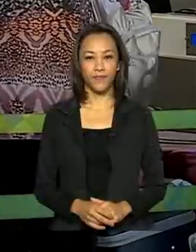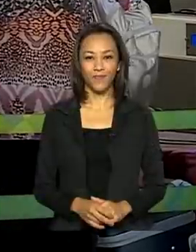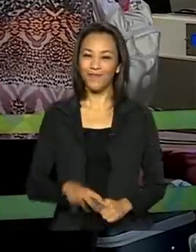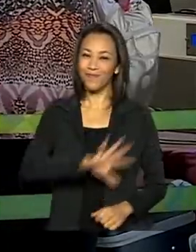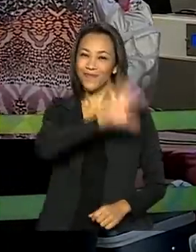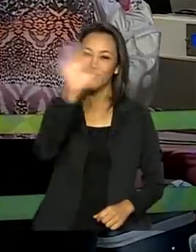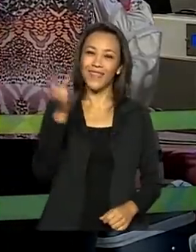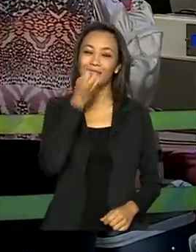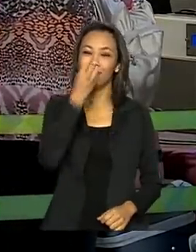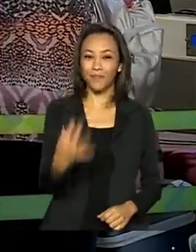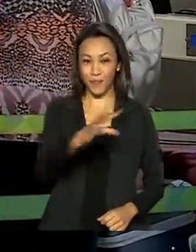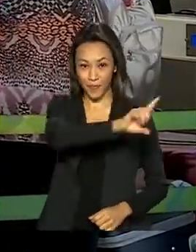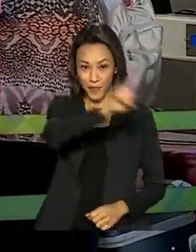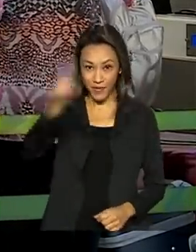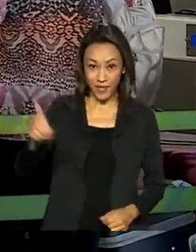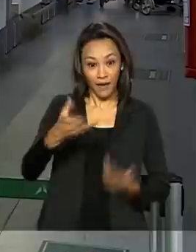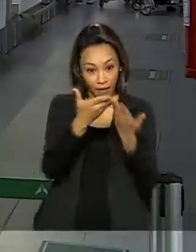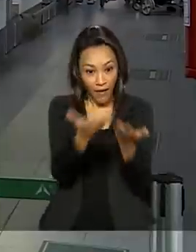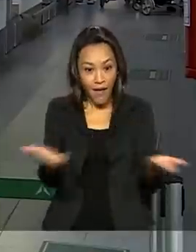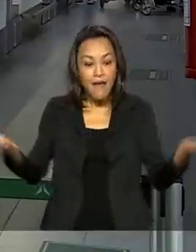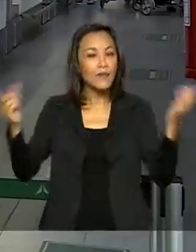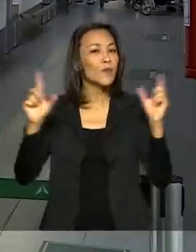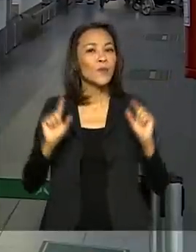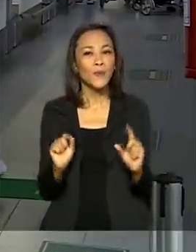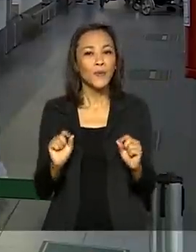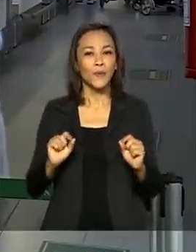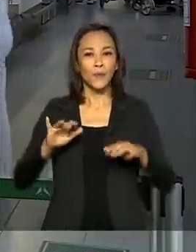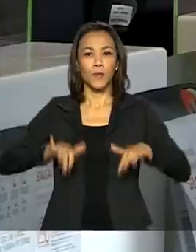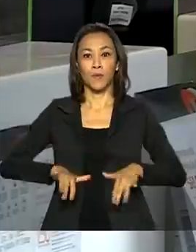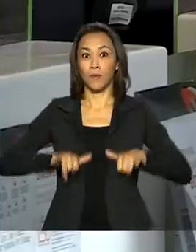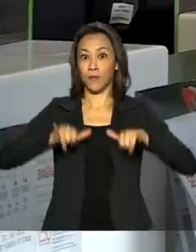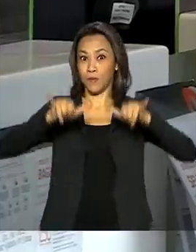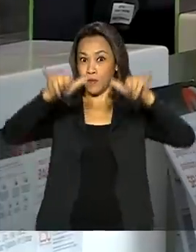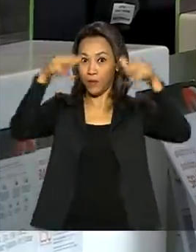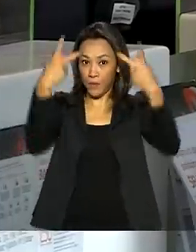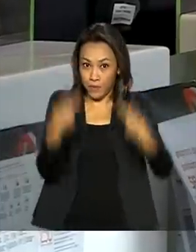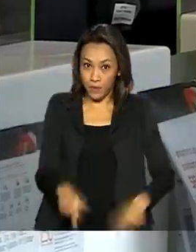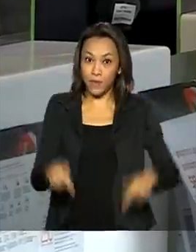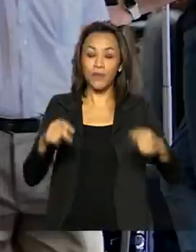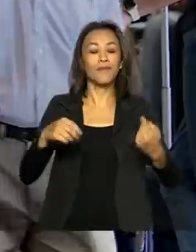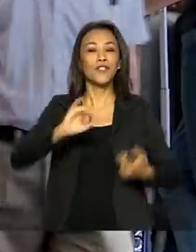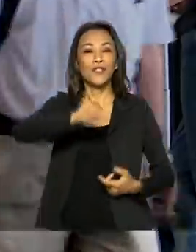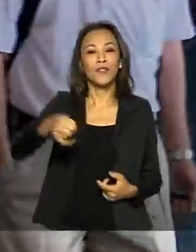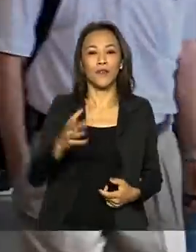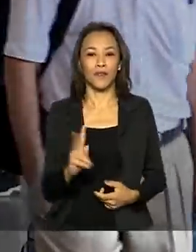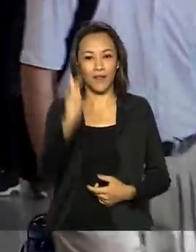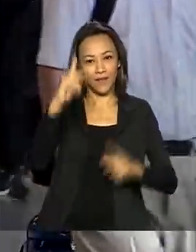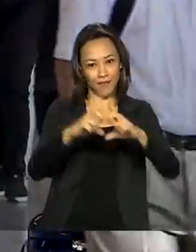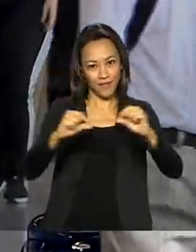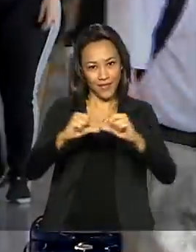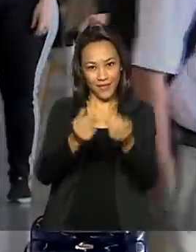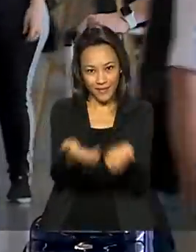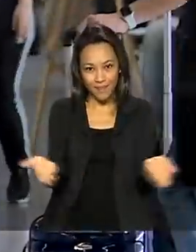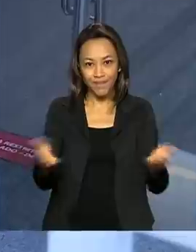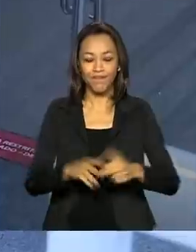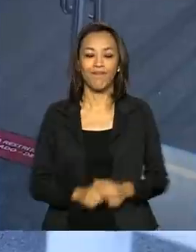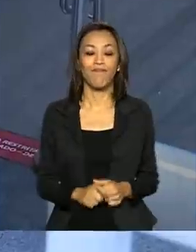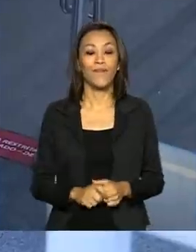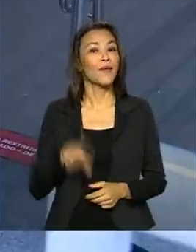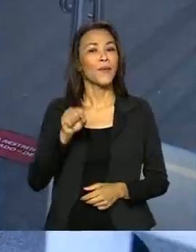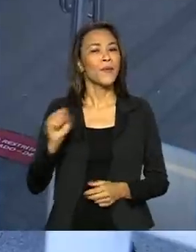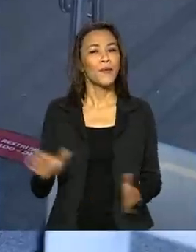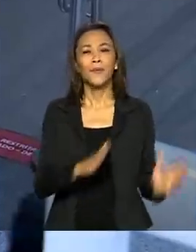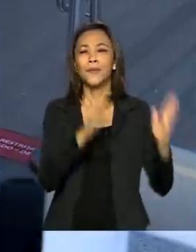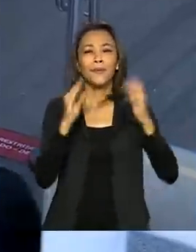Olá, bom dia! Essas são imagens do Aeroporto Internacional Presidente Juscelino Kubitschek em Brasília. E nesta